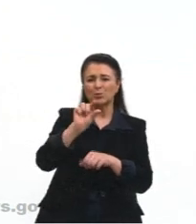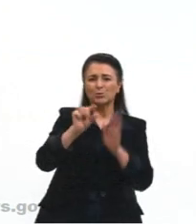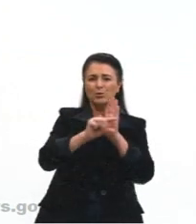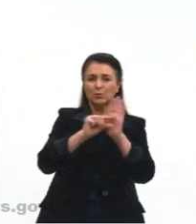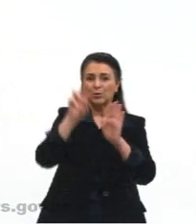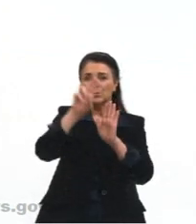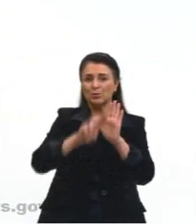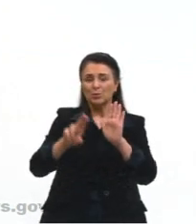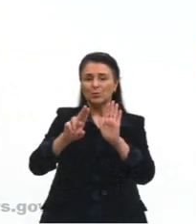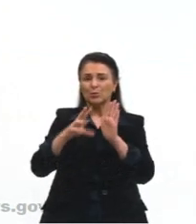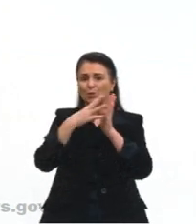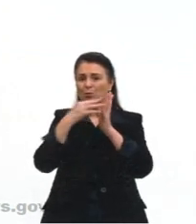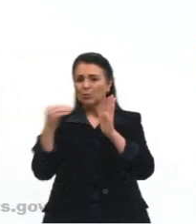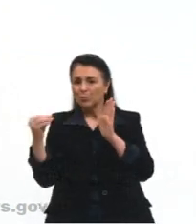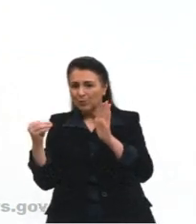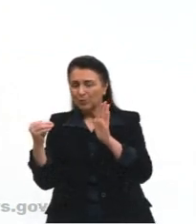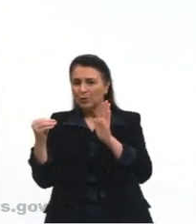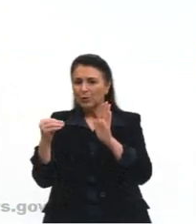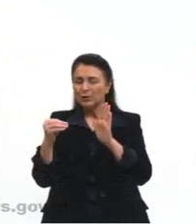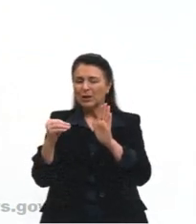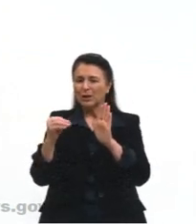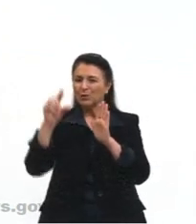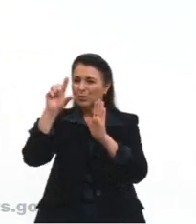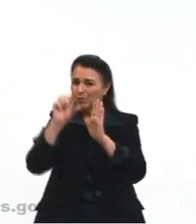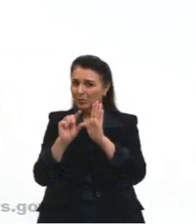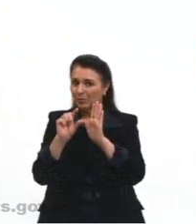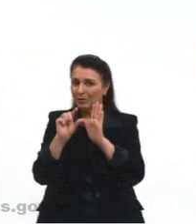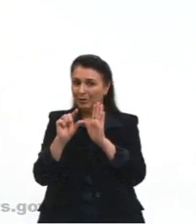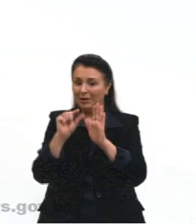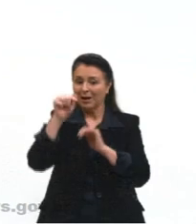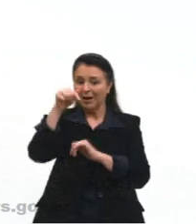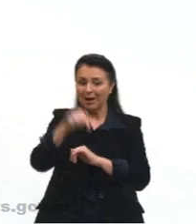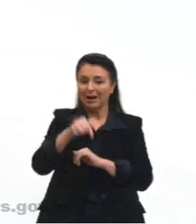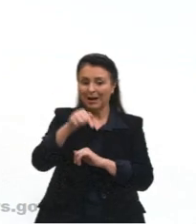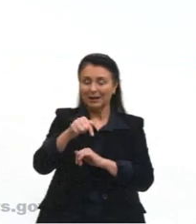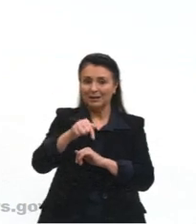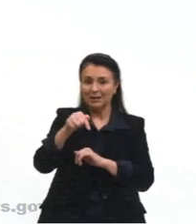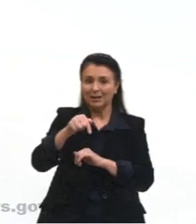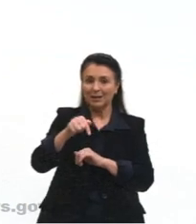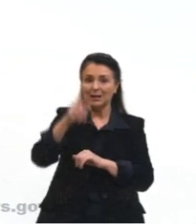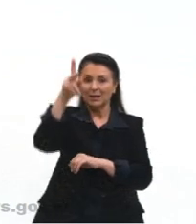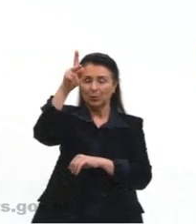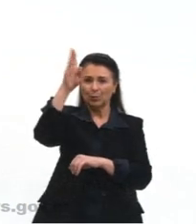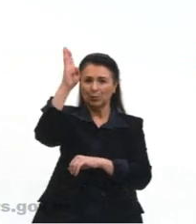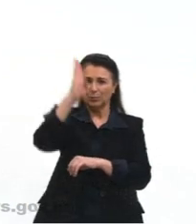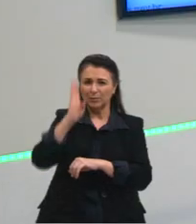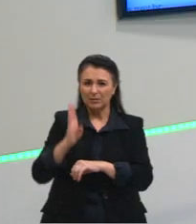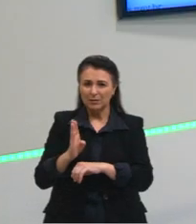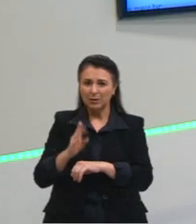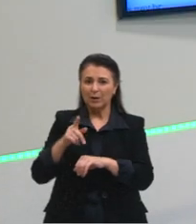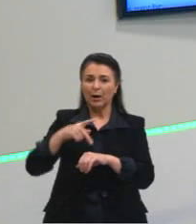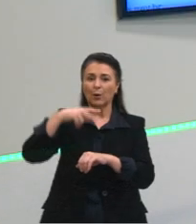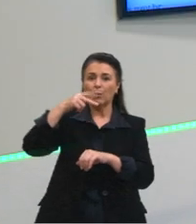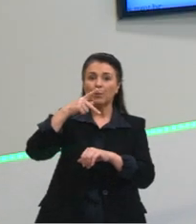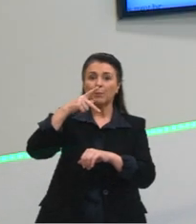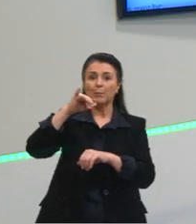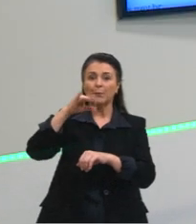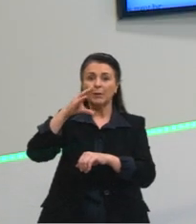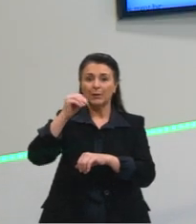enfim. E aí, se a gente seguir isso aí, o Brasil tem o pico mais alto que nós temos, né, que o pico da Neblina, com